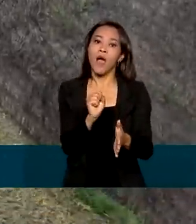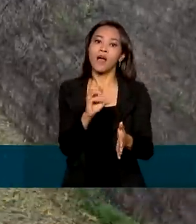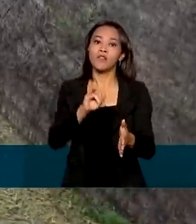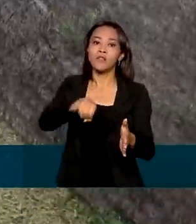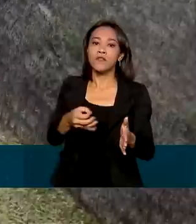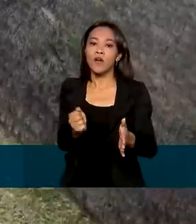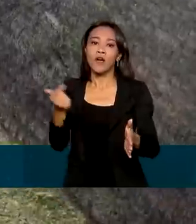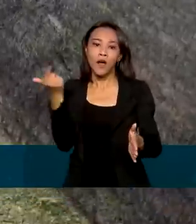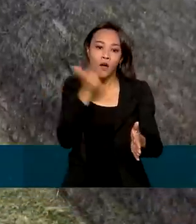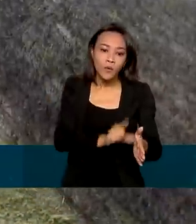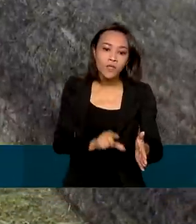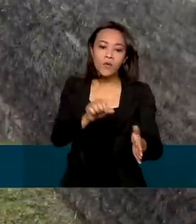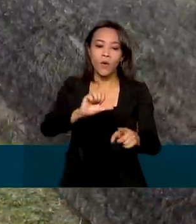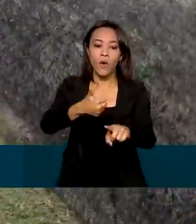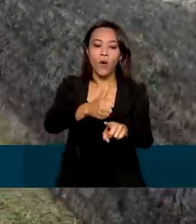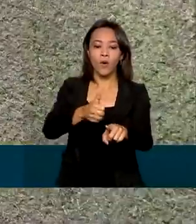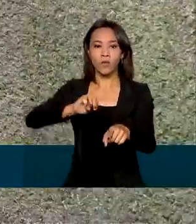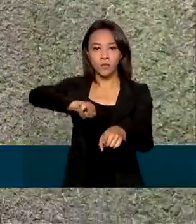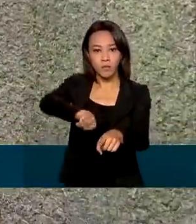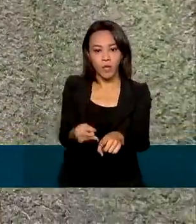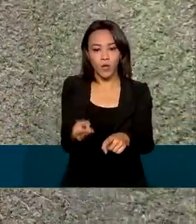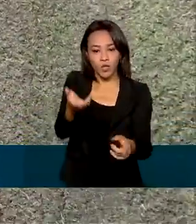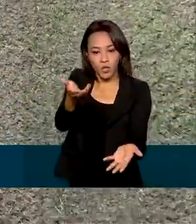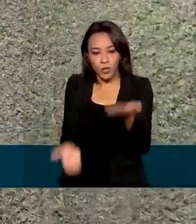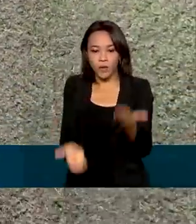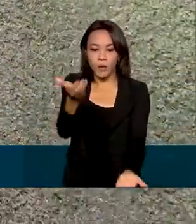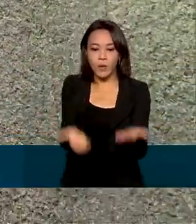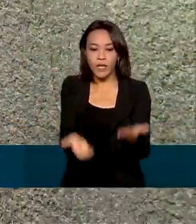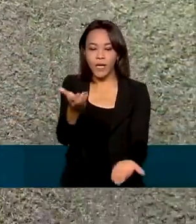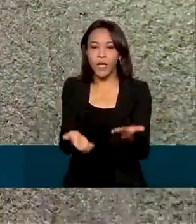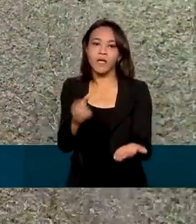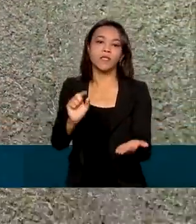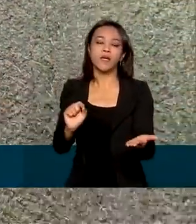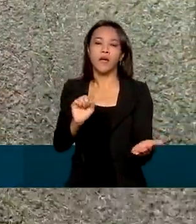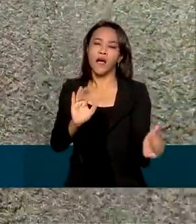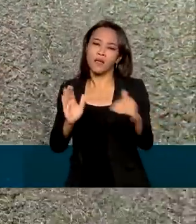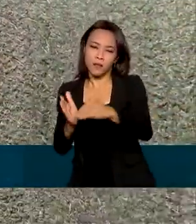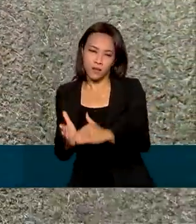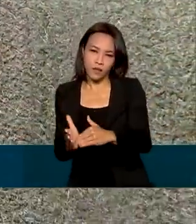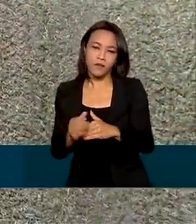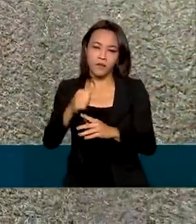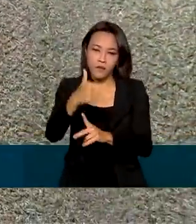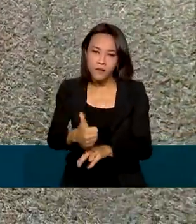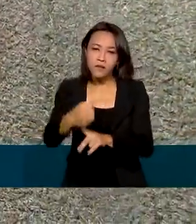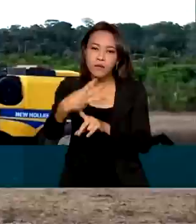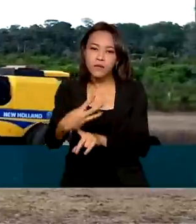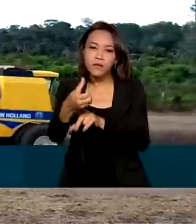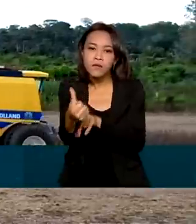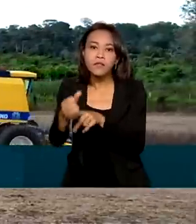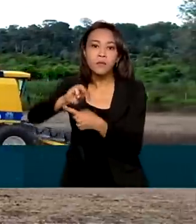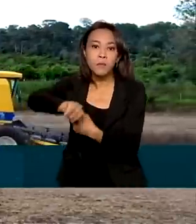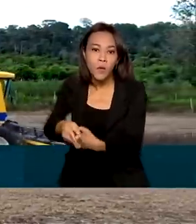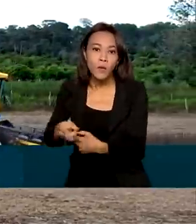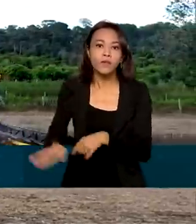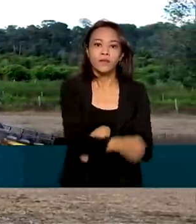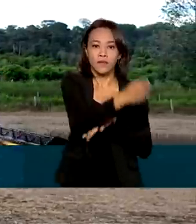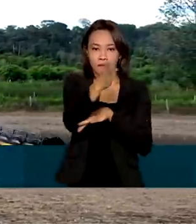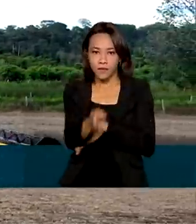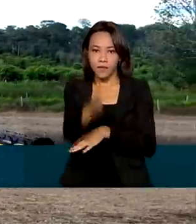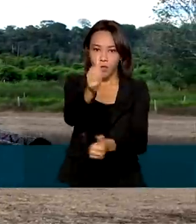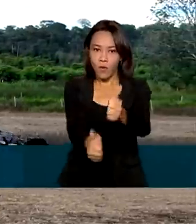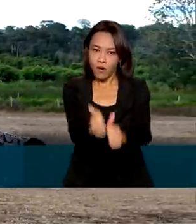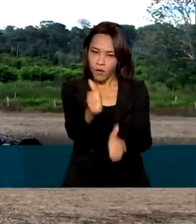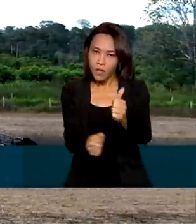incrementar em 11 milhões de toneladas a sua produção total, chegando a cerca de 136 milhões. E também o arroz